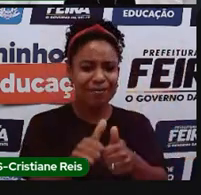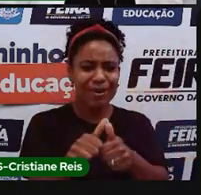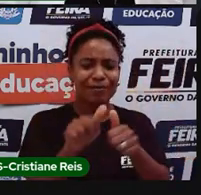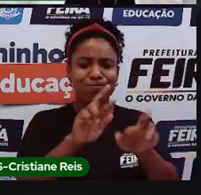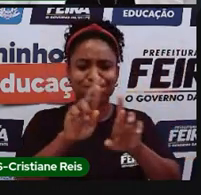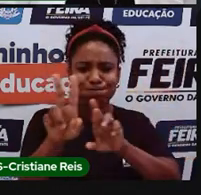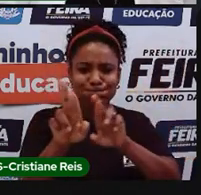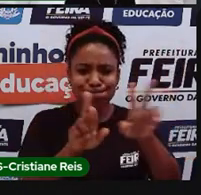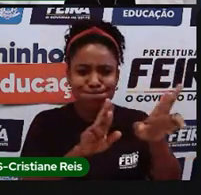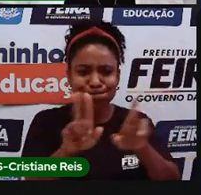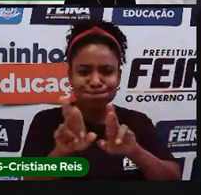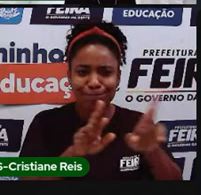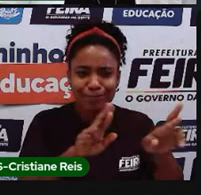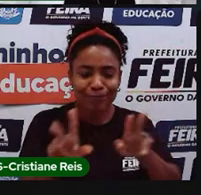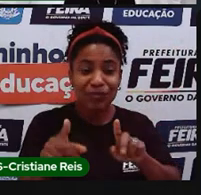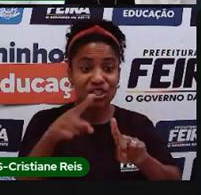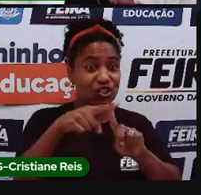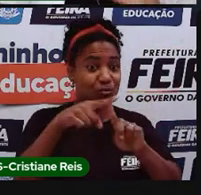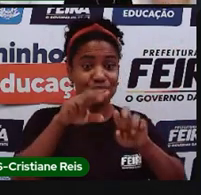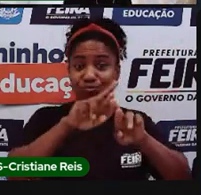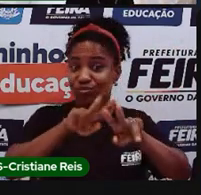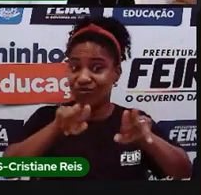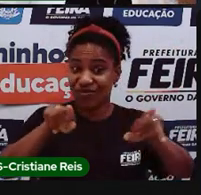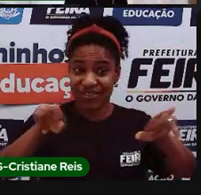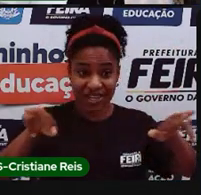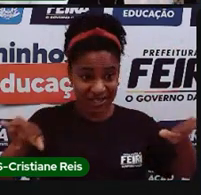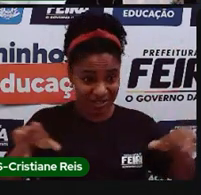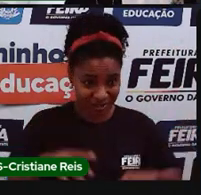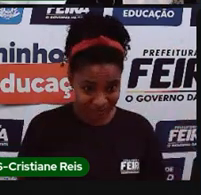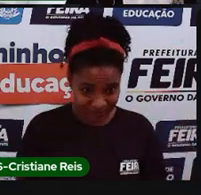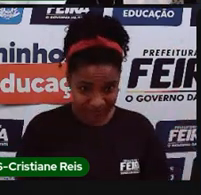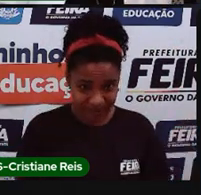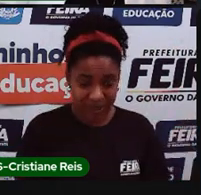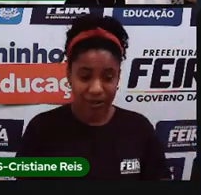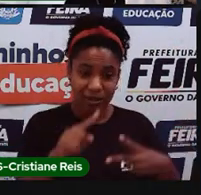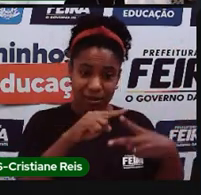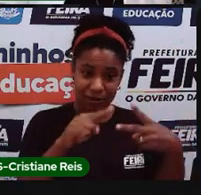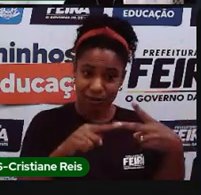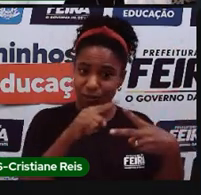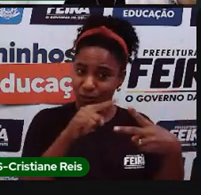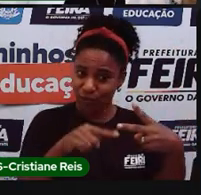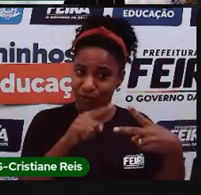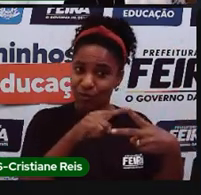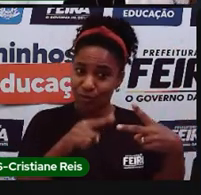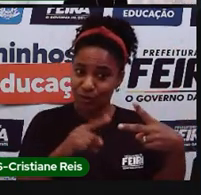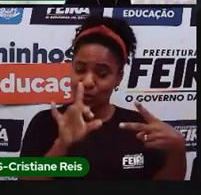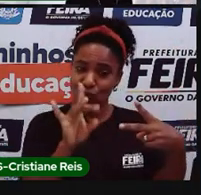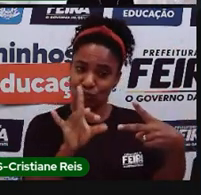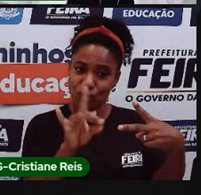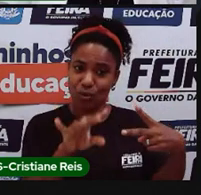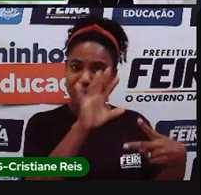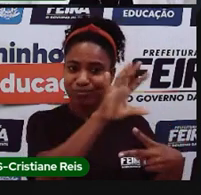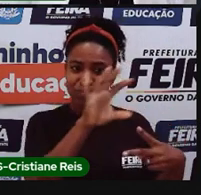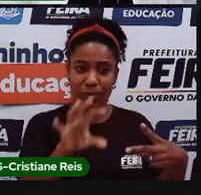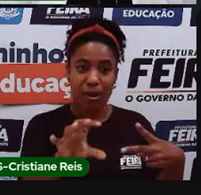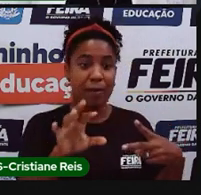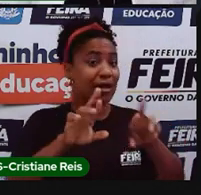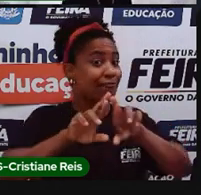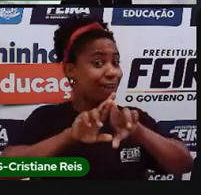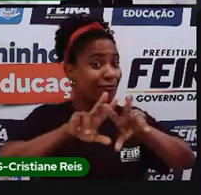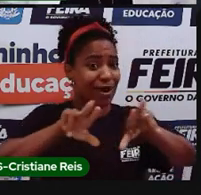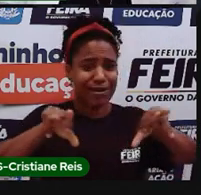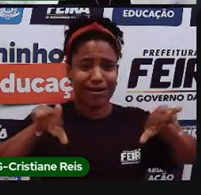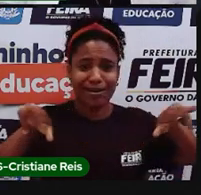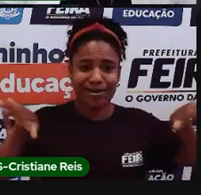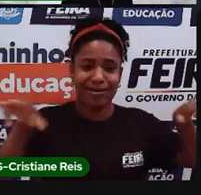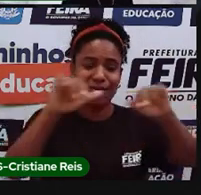Esses tipos de mapas, né, só tem representado aí dois, mas é claro que você sabe que tem diversos tipos de mapas, né?